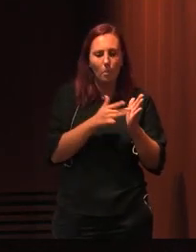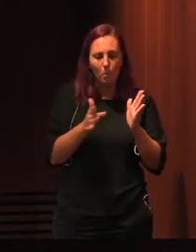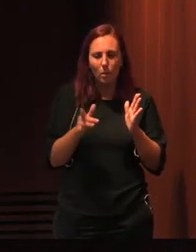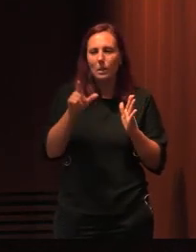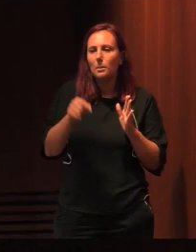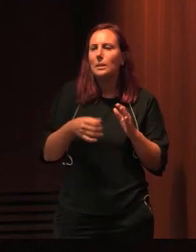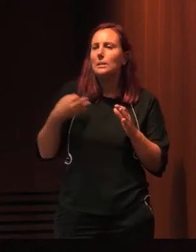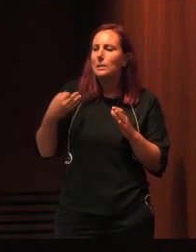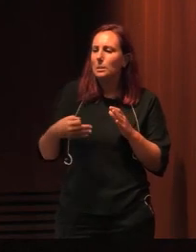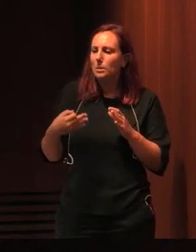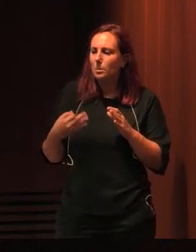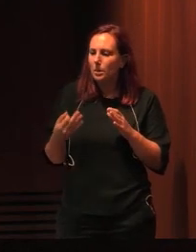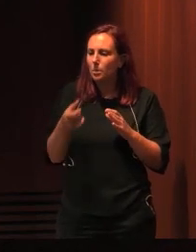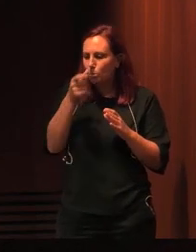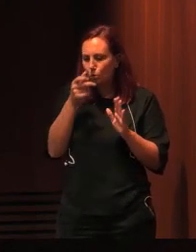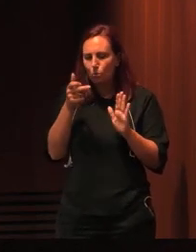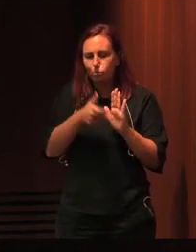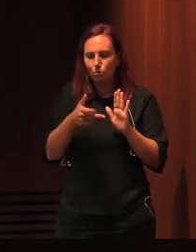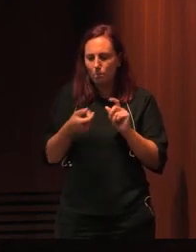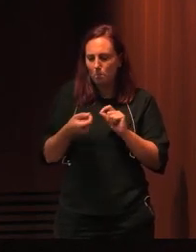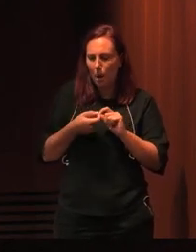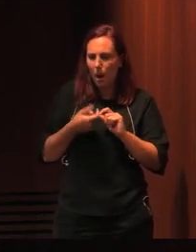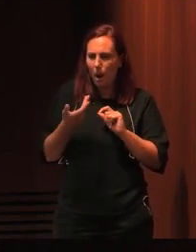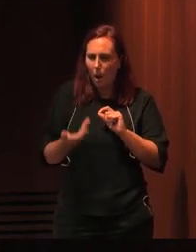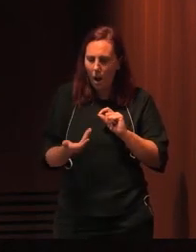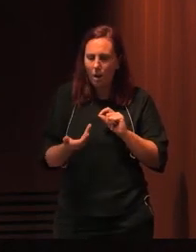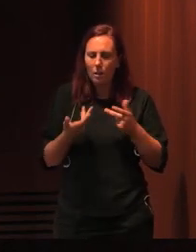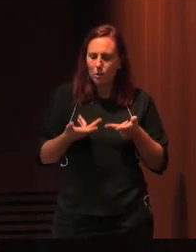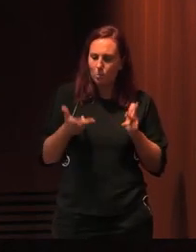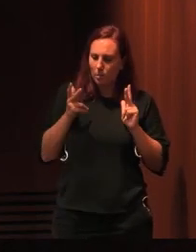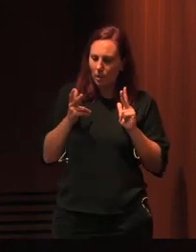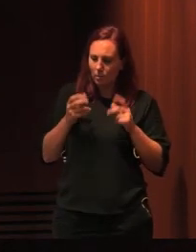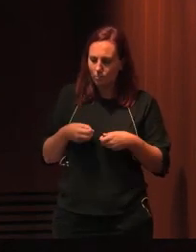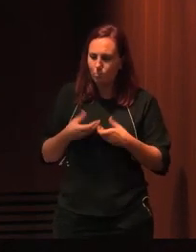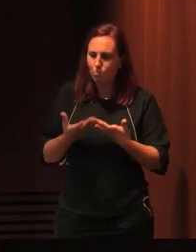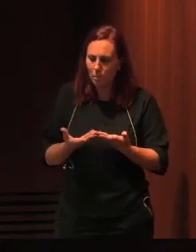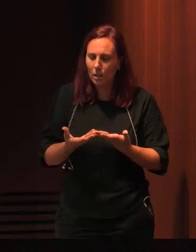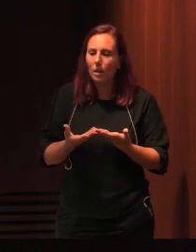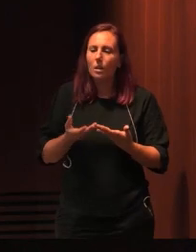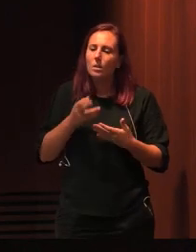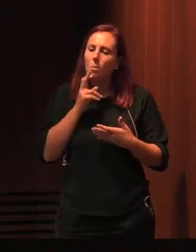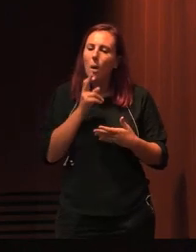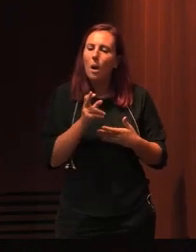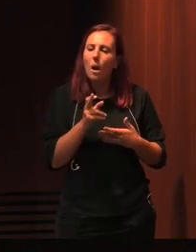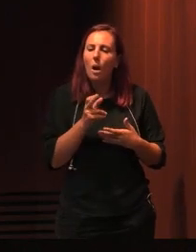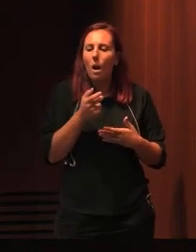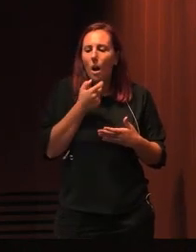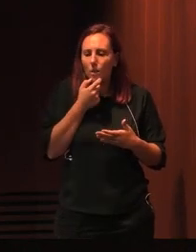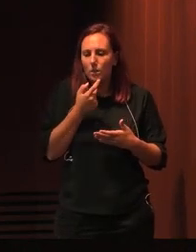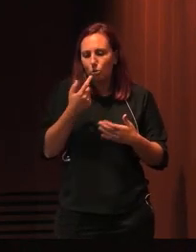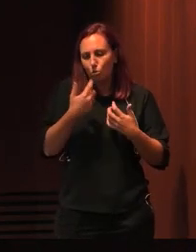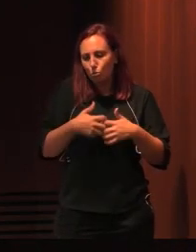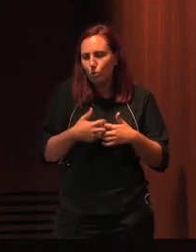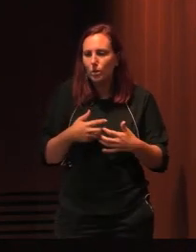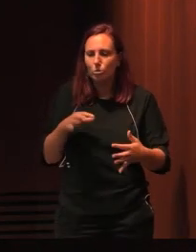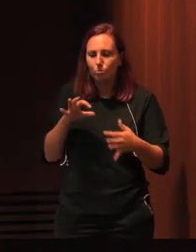proximidade que têm aos seus utilizadores, com disponibilidade e eficácia, respondem prontamente às questões de